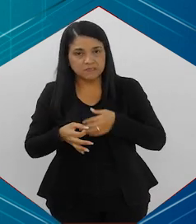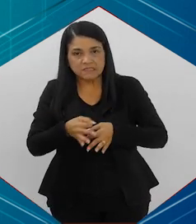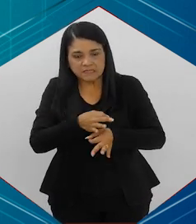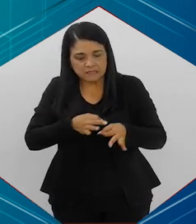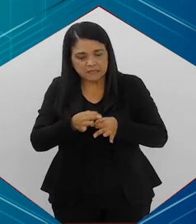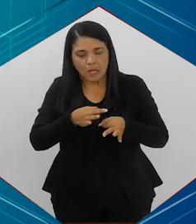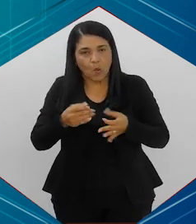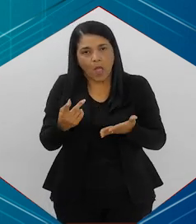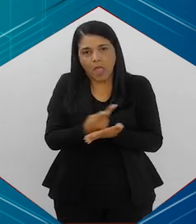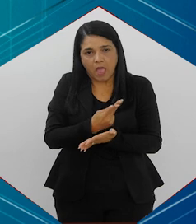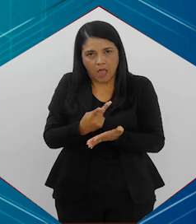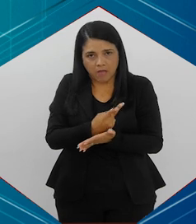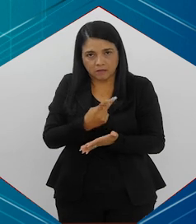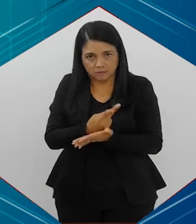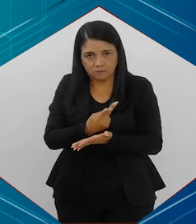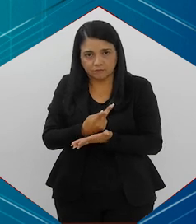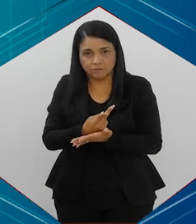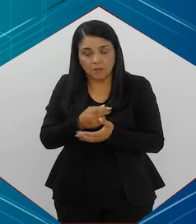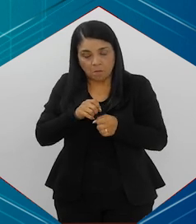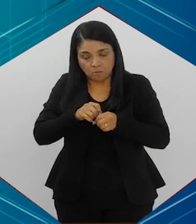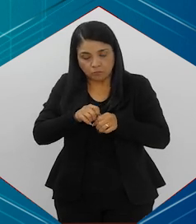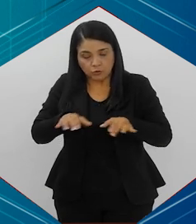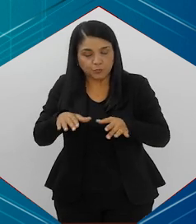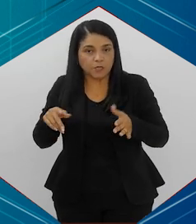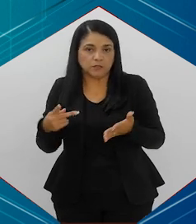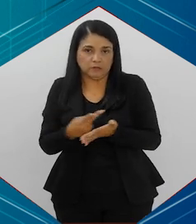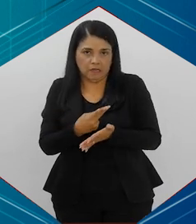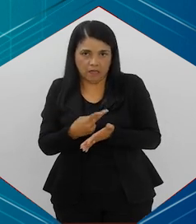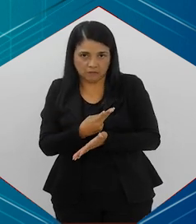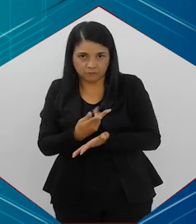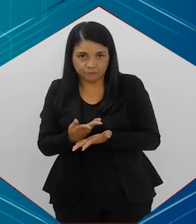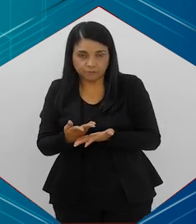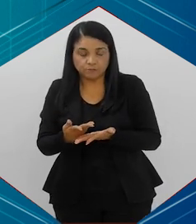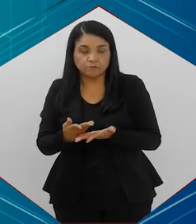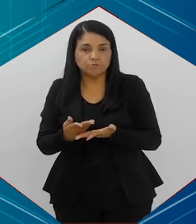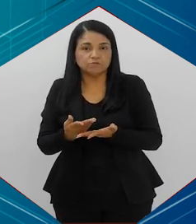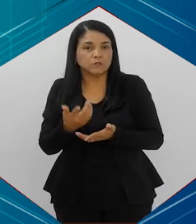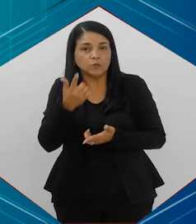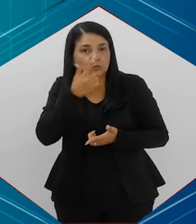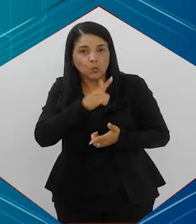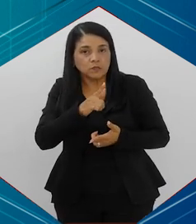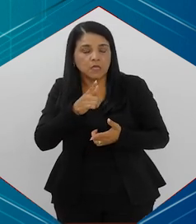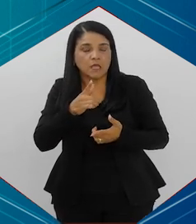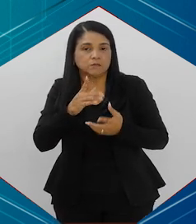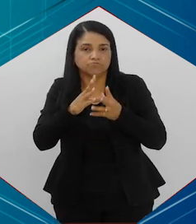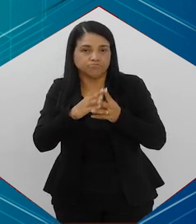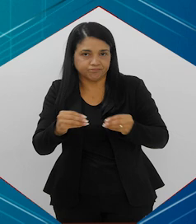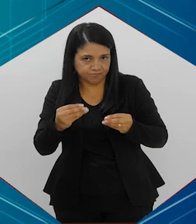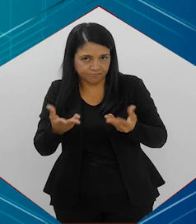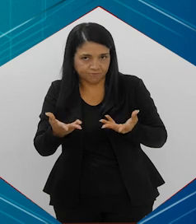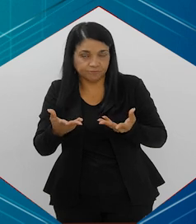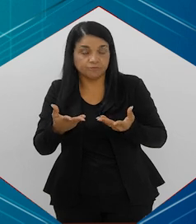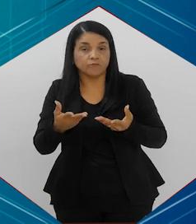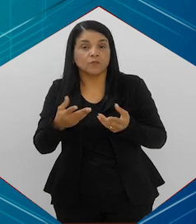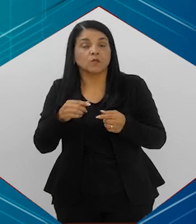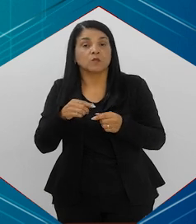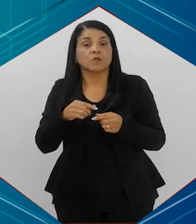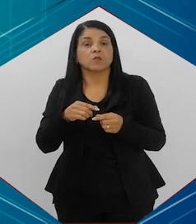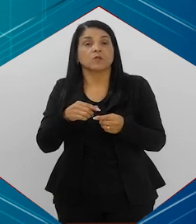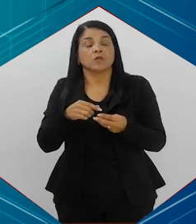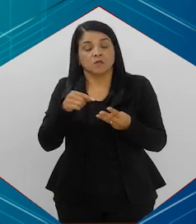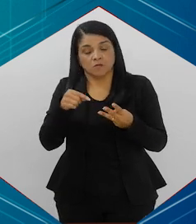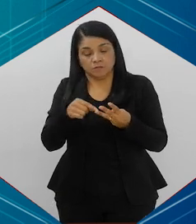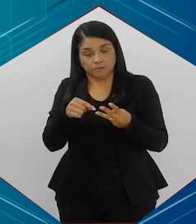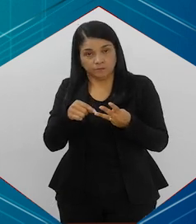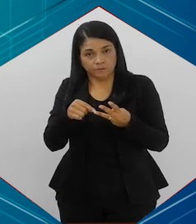errada ali, aquela célula que está se multiplicando de forma errada e não consegue combater. E o